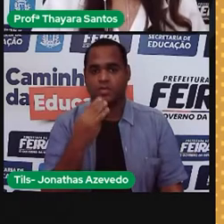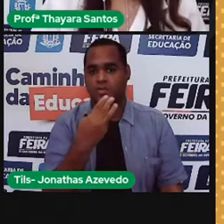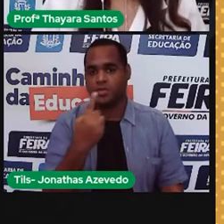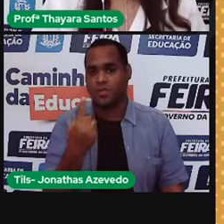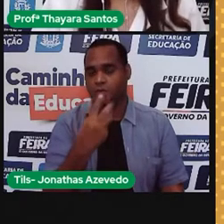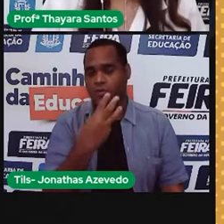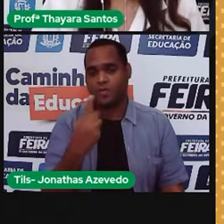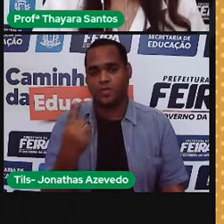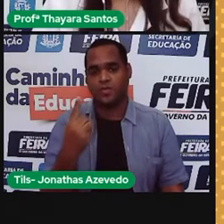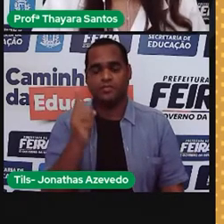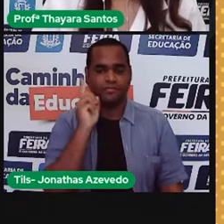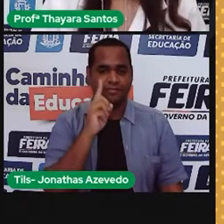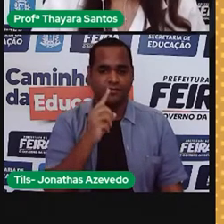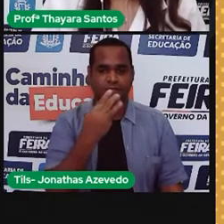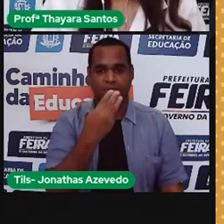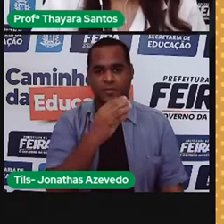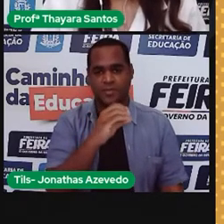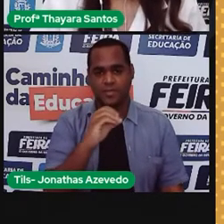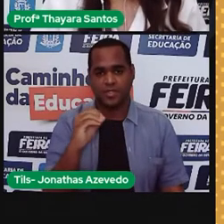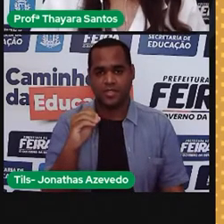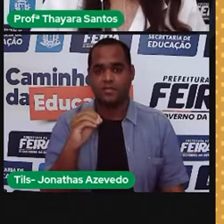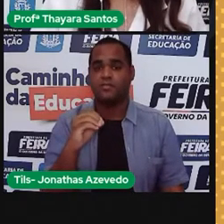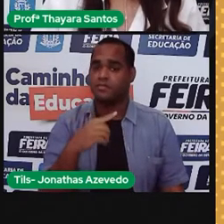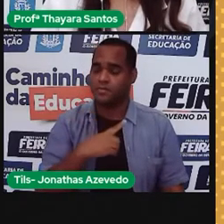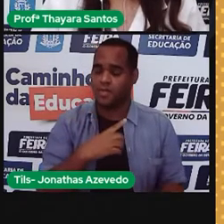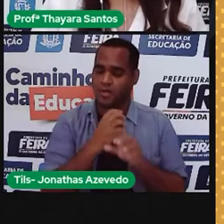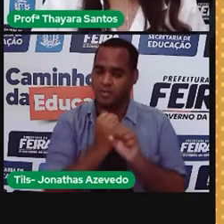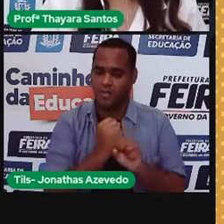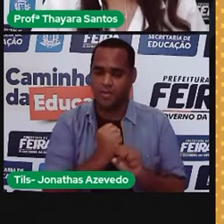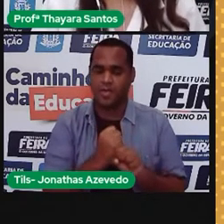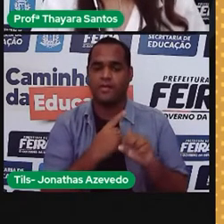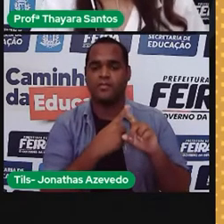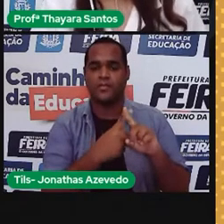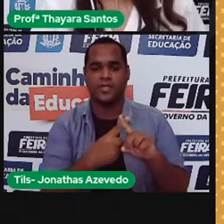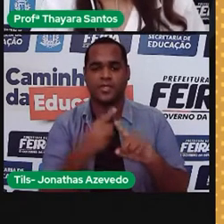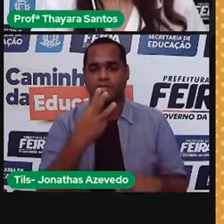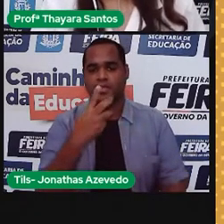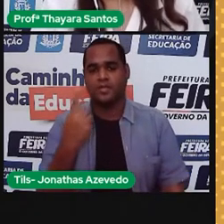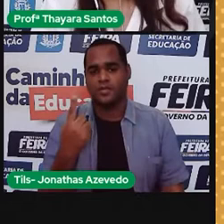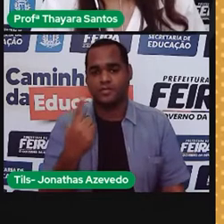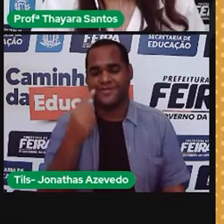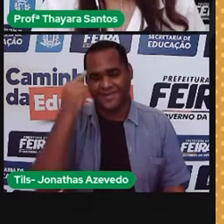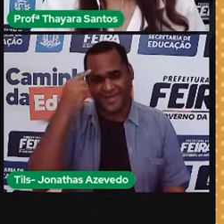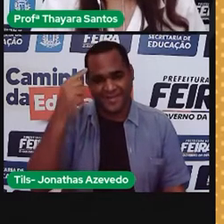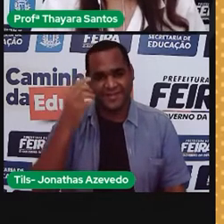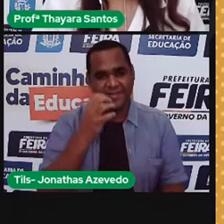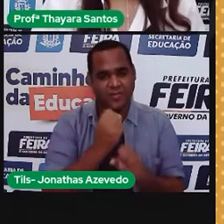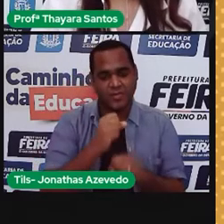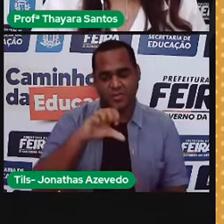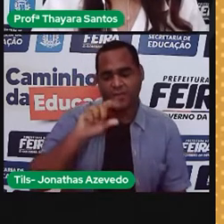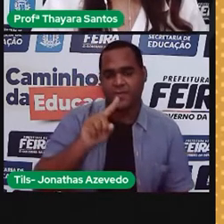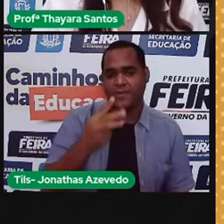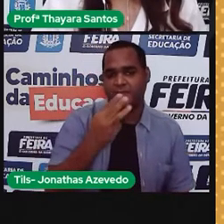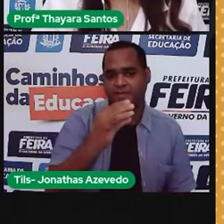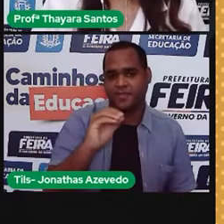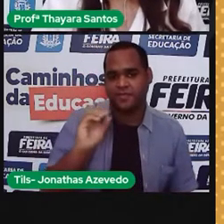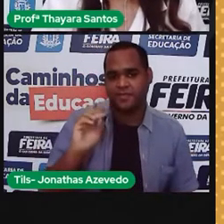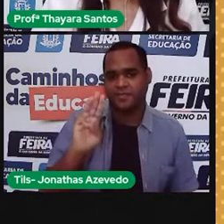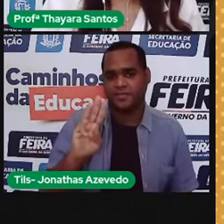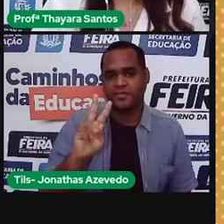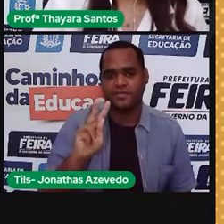Então, eu peguei os 300 watts hora, multipliquei por 31, que é a quantidade de dias que eu consumo, que deu 9